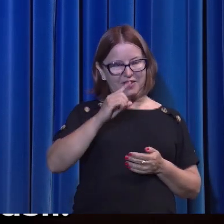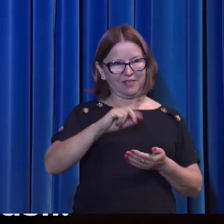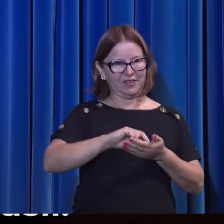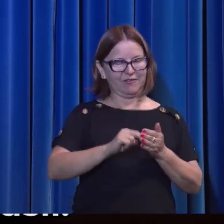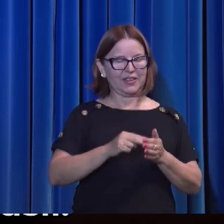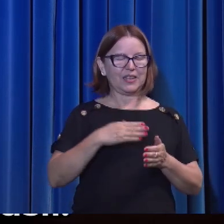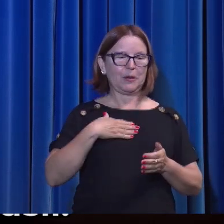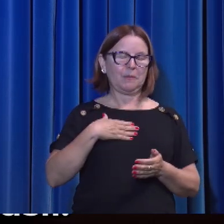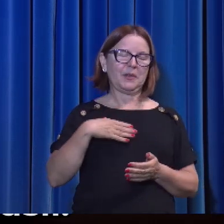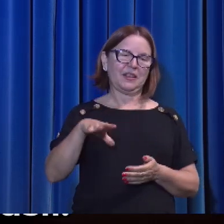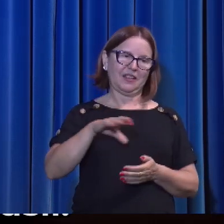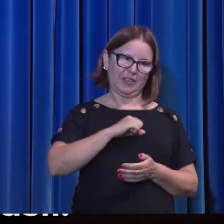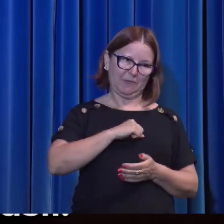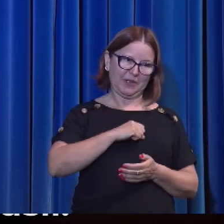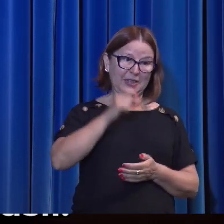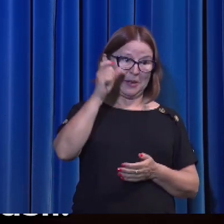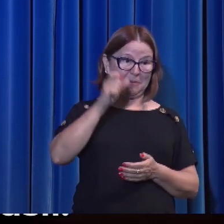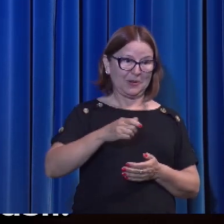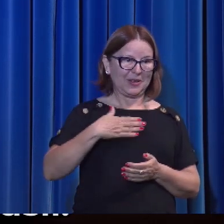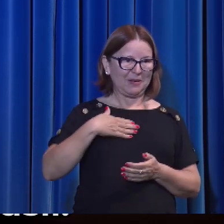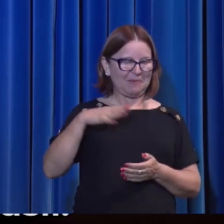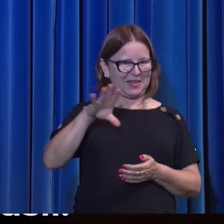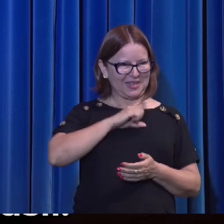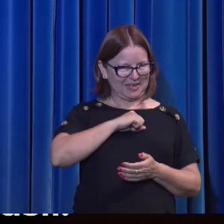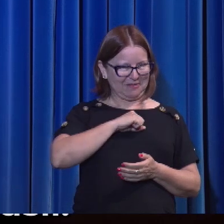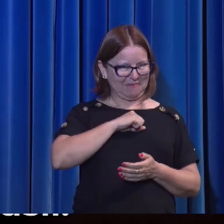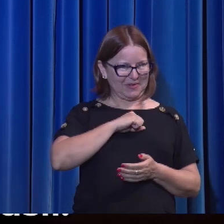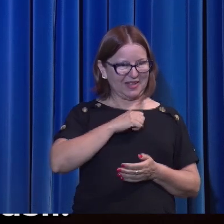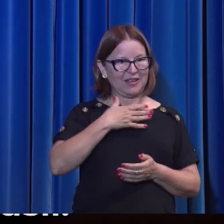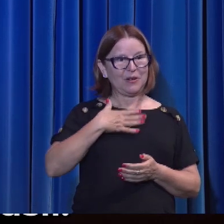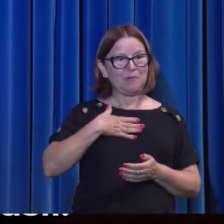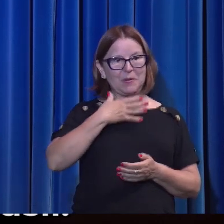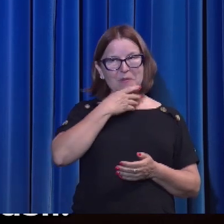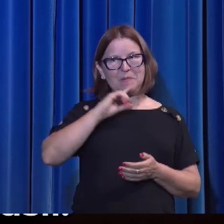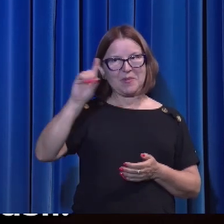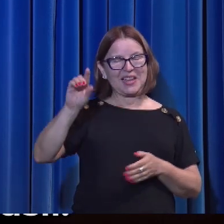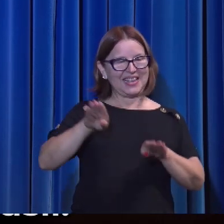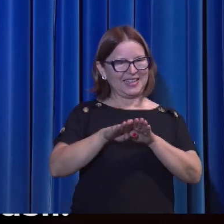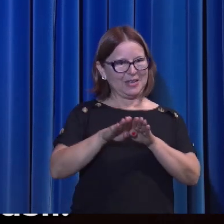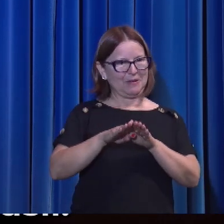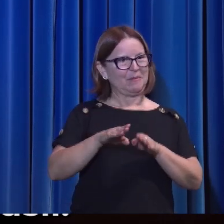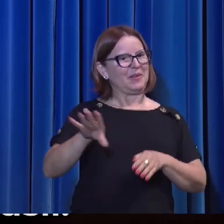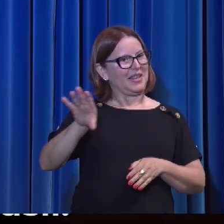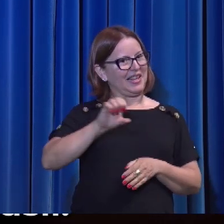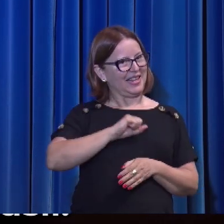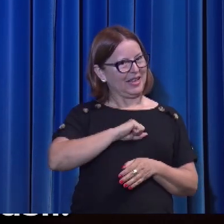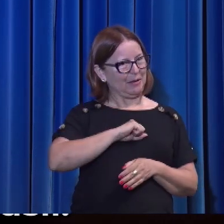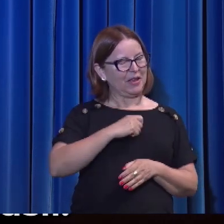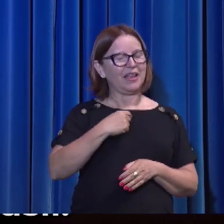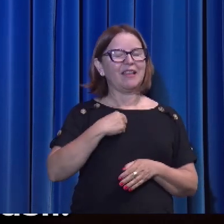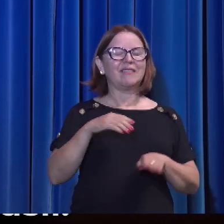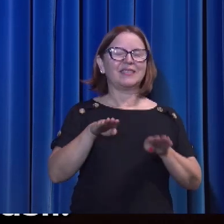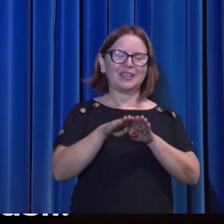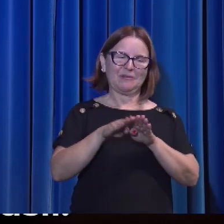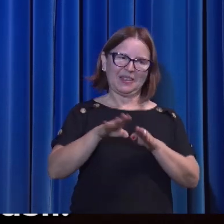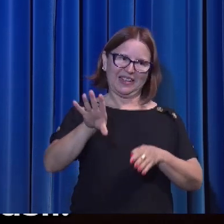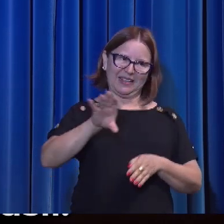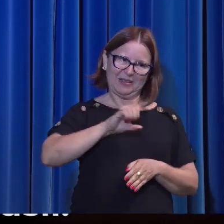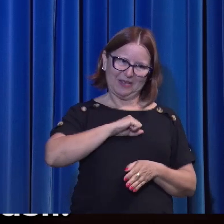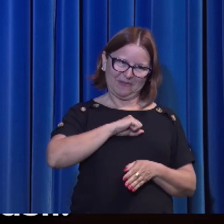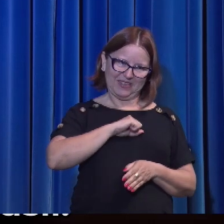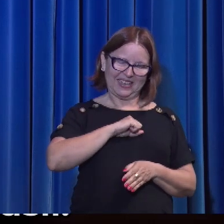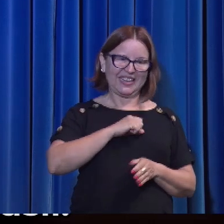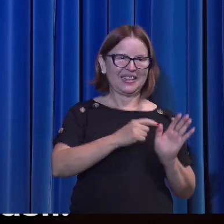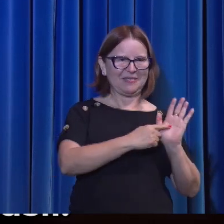E aquele que me ama será amado por meu Pai, e eu também o amarei e me manifestarei a ele.